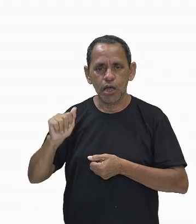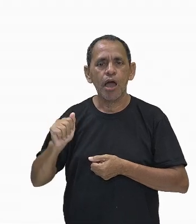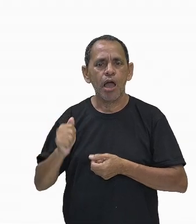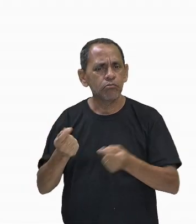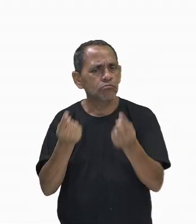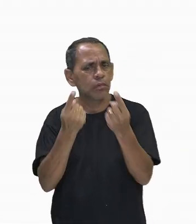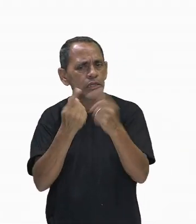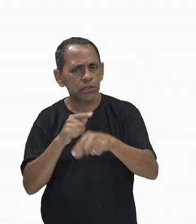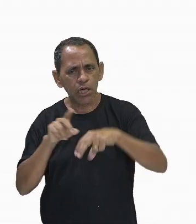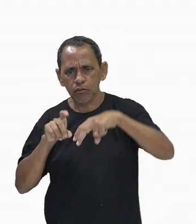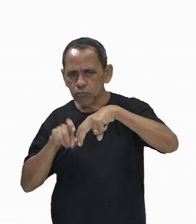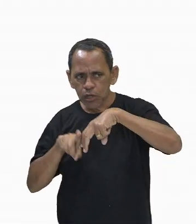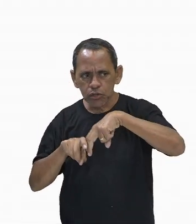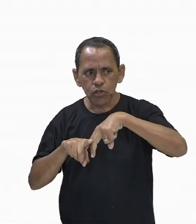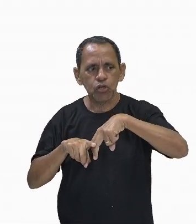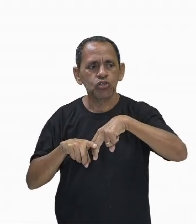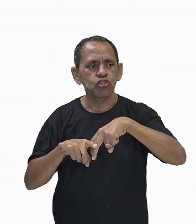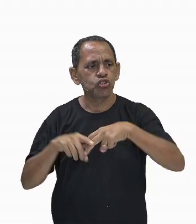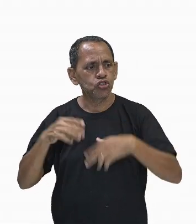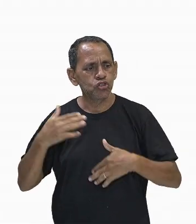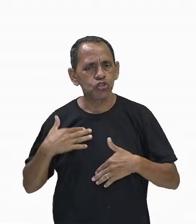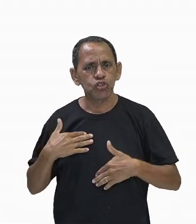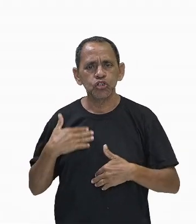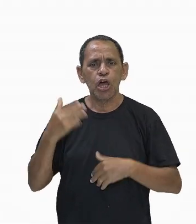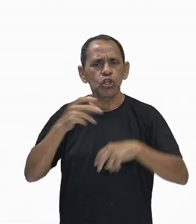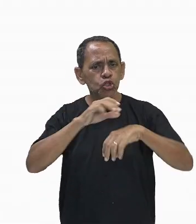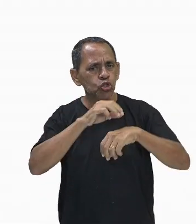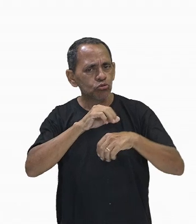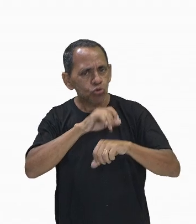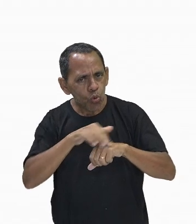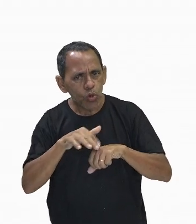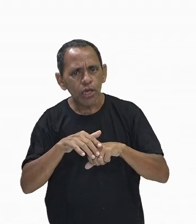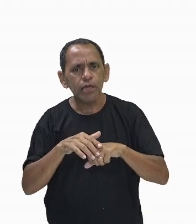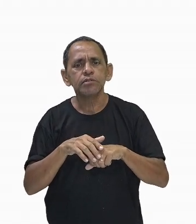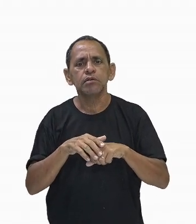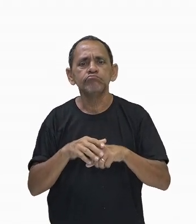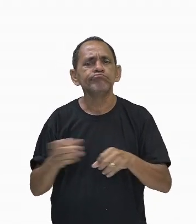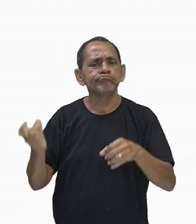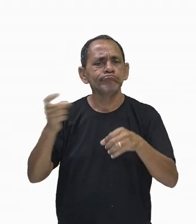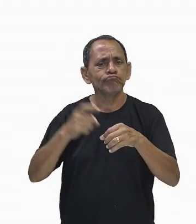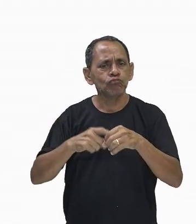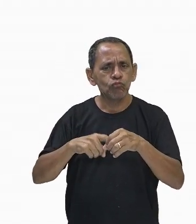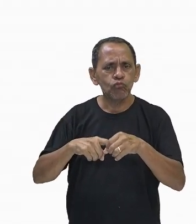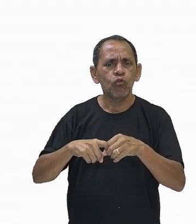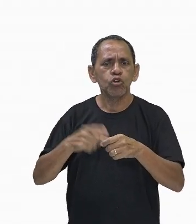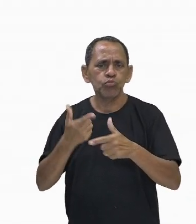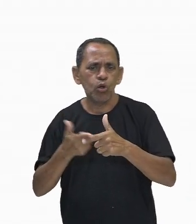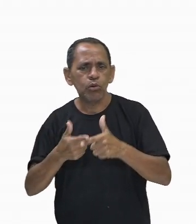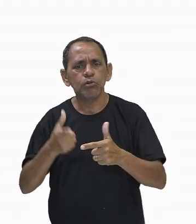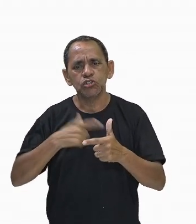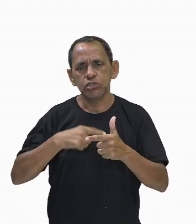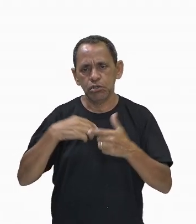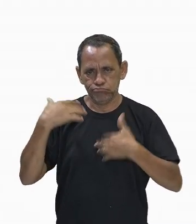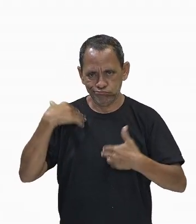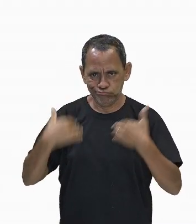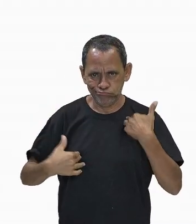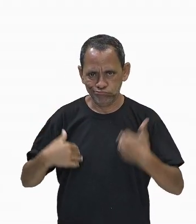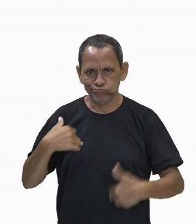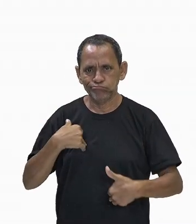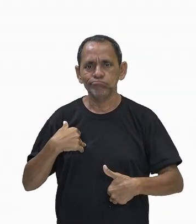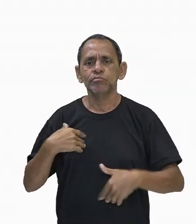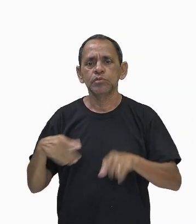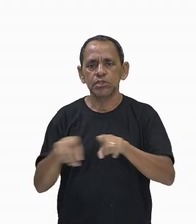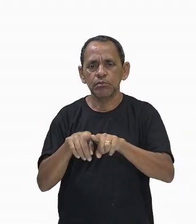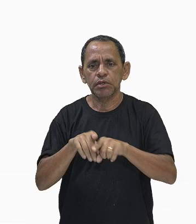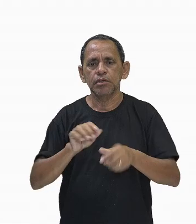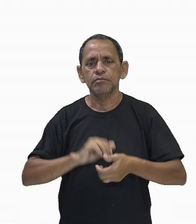patógeno, caso ele volte a incomodar o nosso corpo, o nosso organismo. E também tem